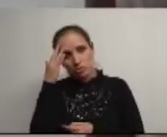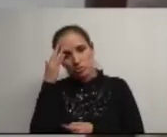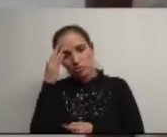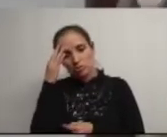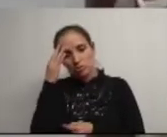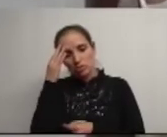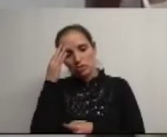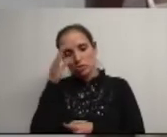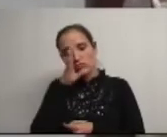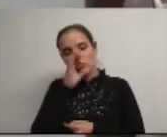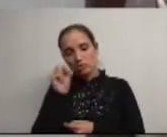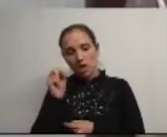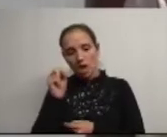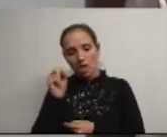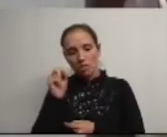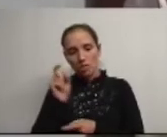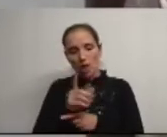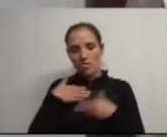o Estado demitia-se dessa função